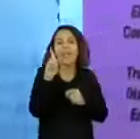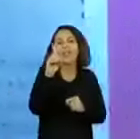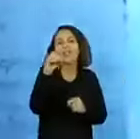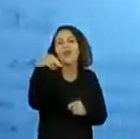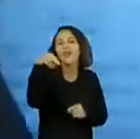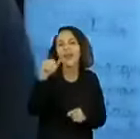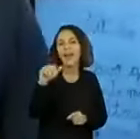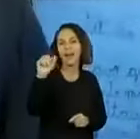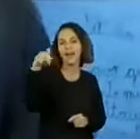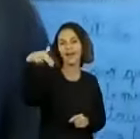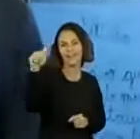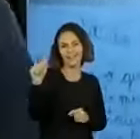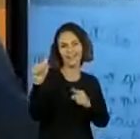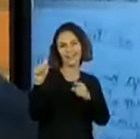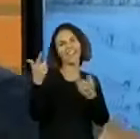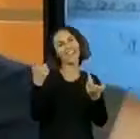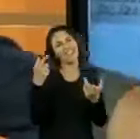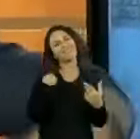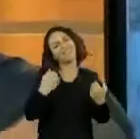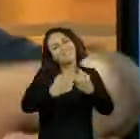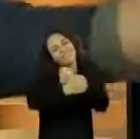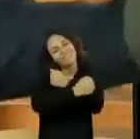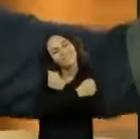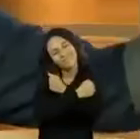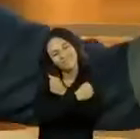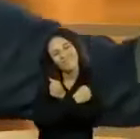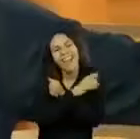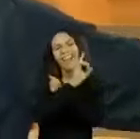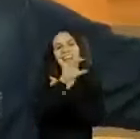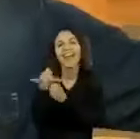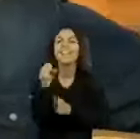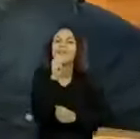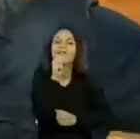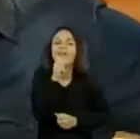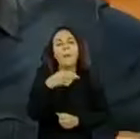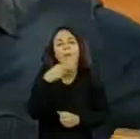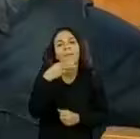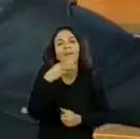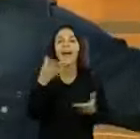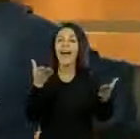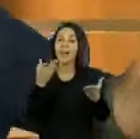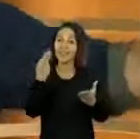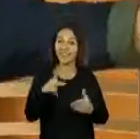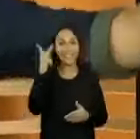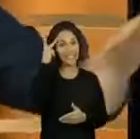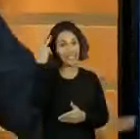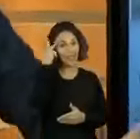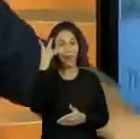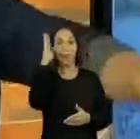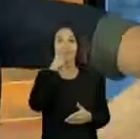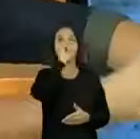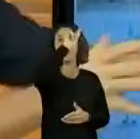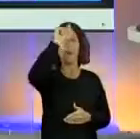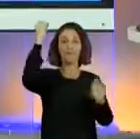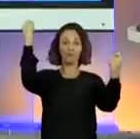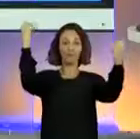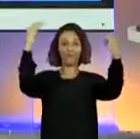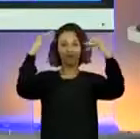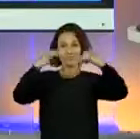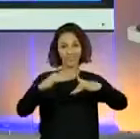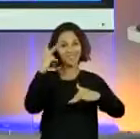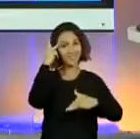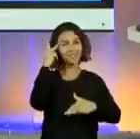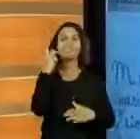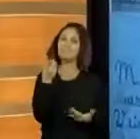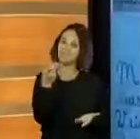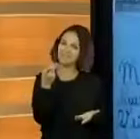Dona Honorina, seja abraçado por todas as bisas que estão agora aqui no Estado de São Paulo e no Brasil. Você está muito bem representado